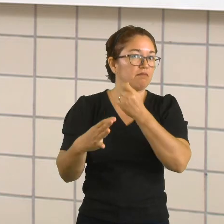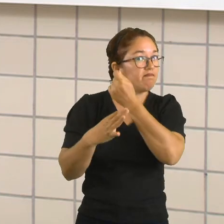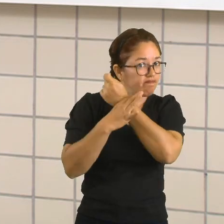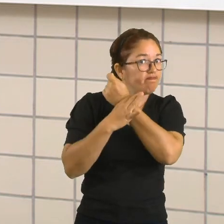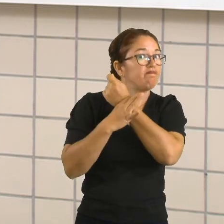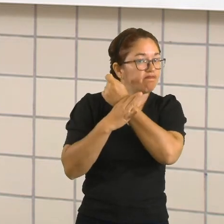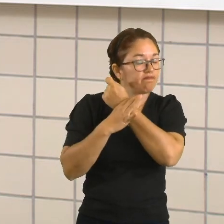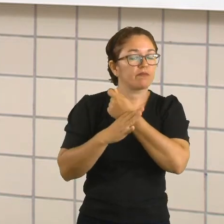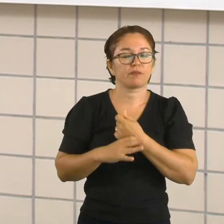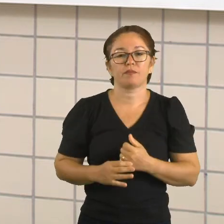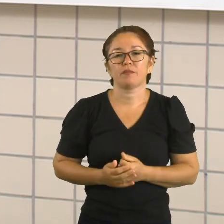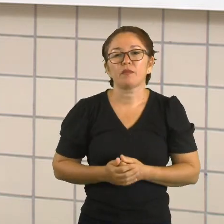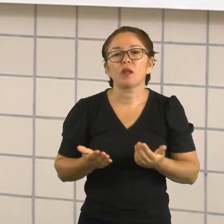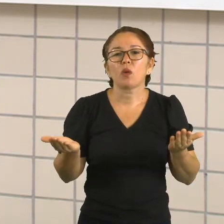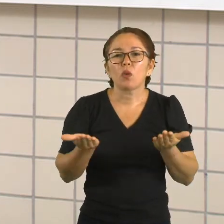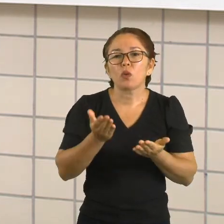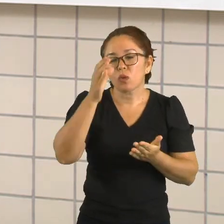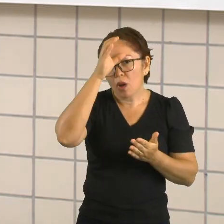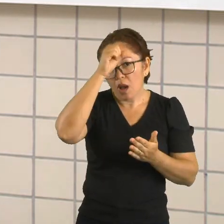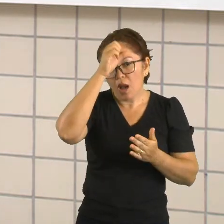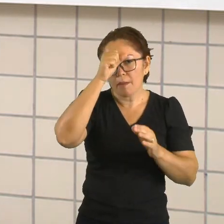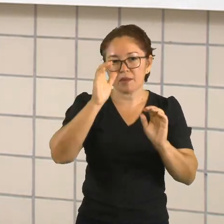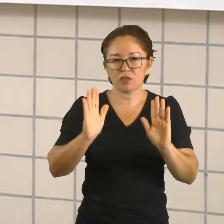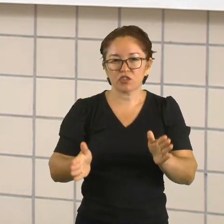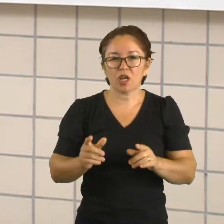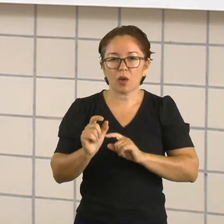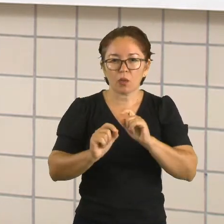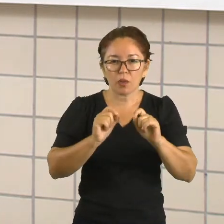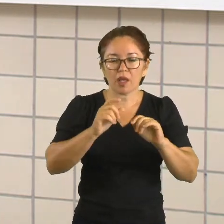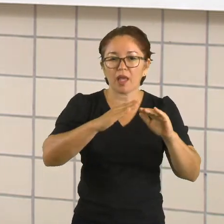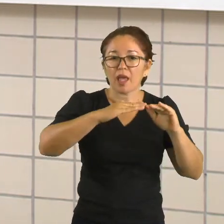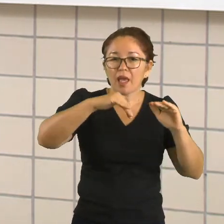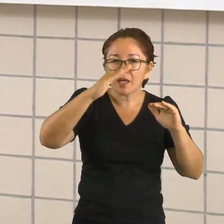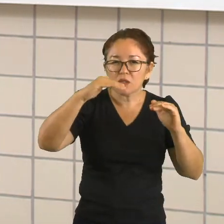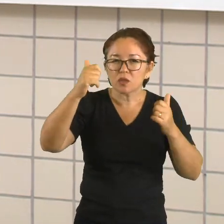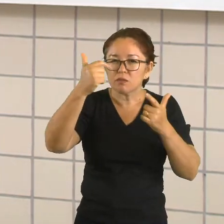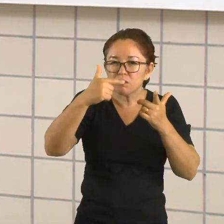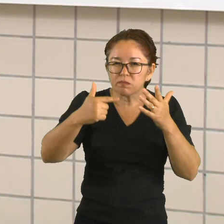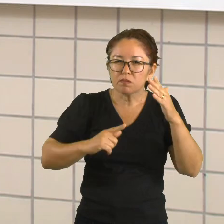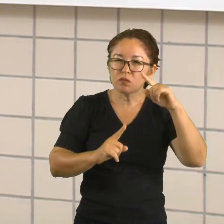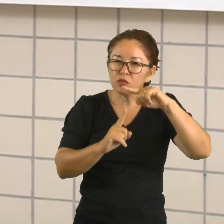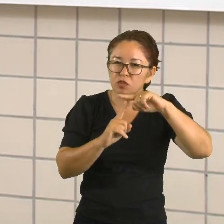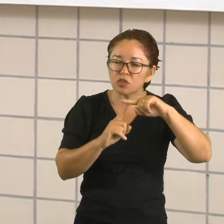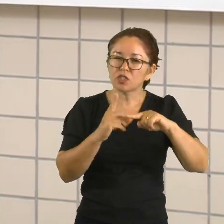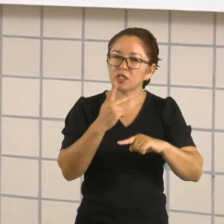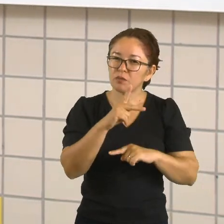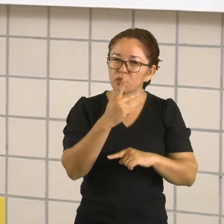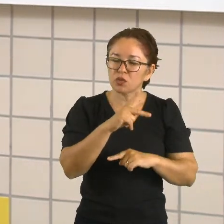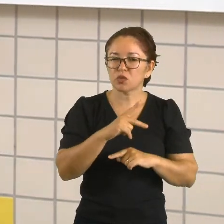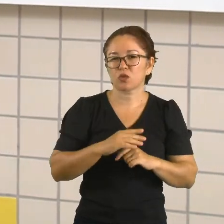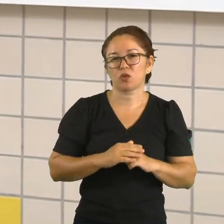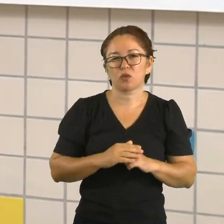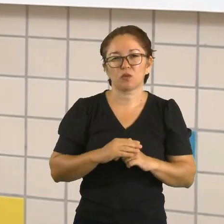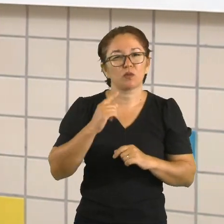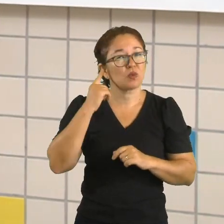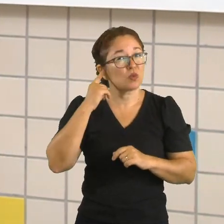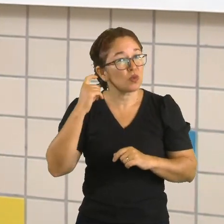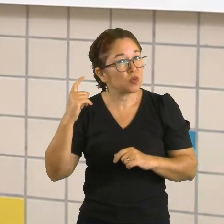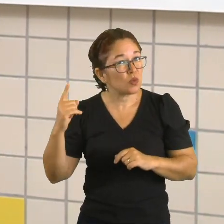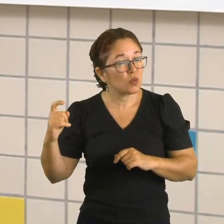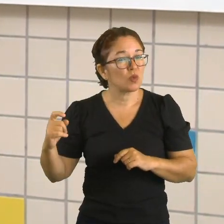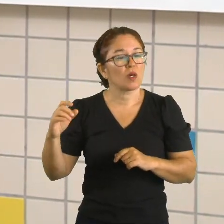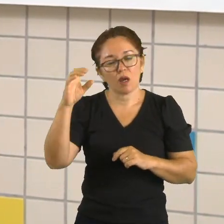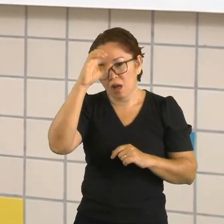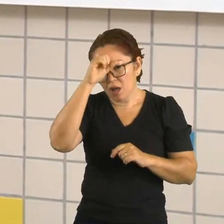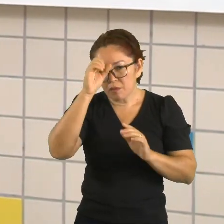Hoje, na aula de hoje, a gente viu as características do som, vimos as características principais da onda, nós vimos elementos básicos